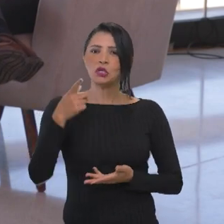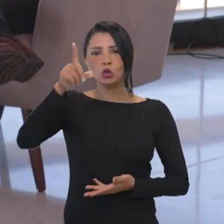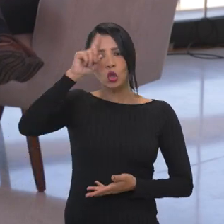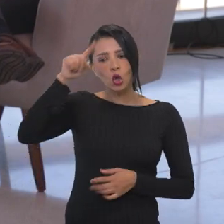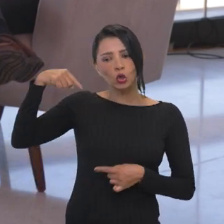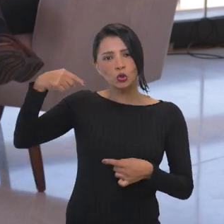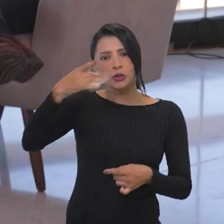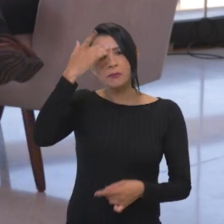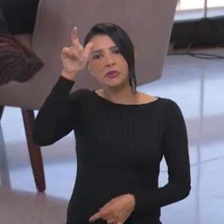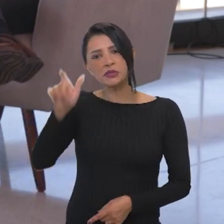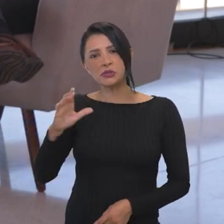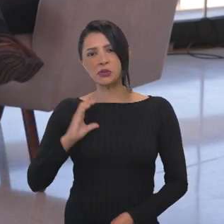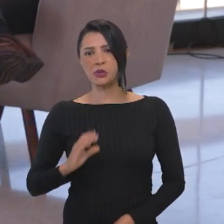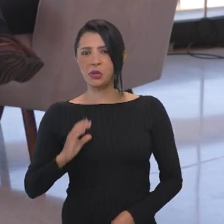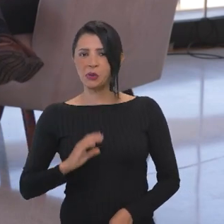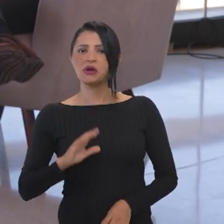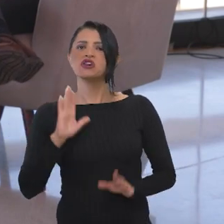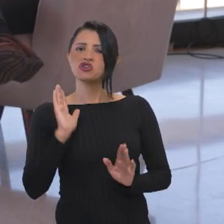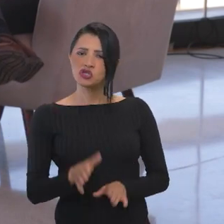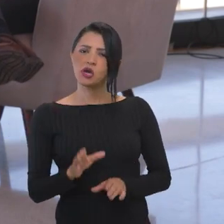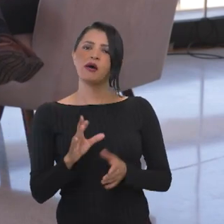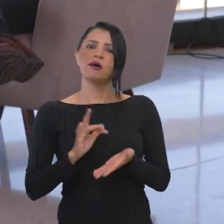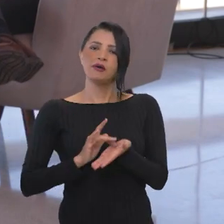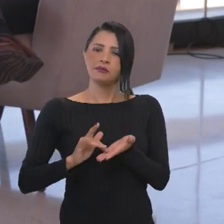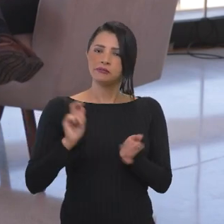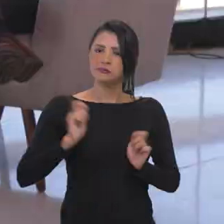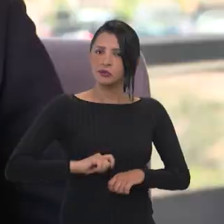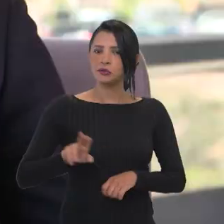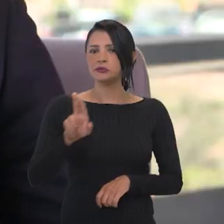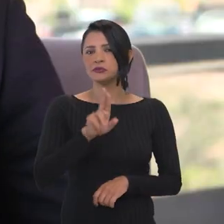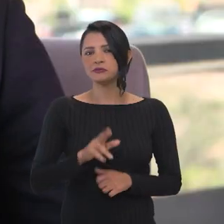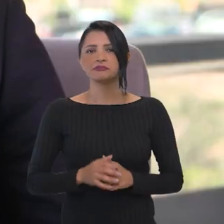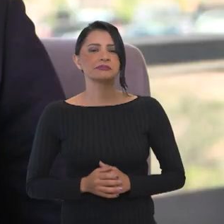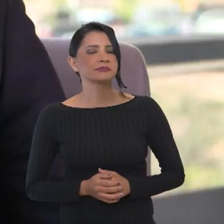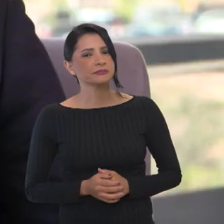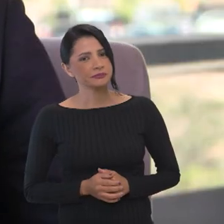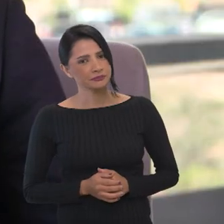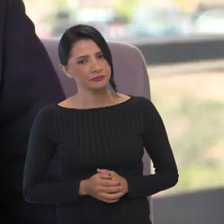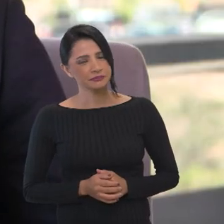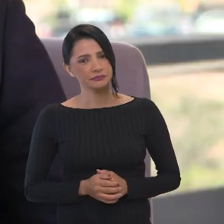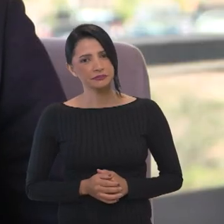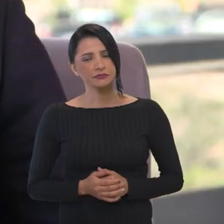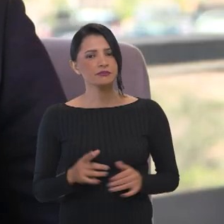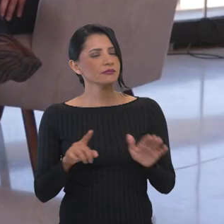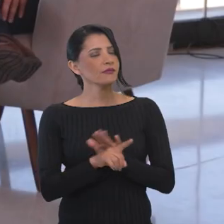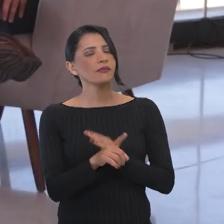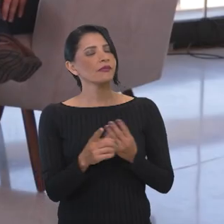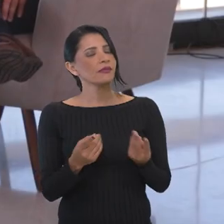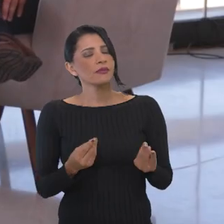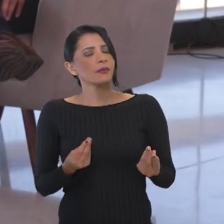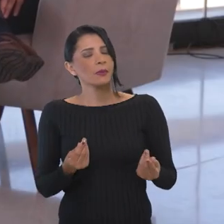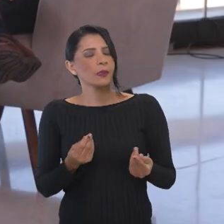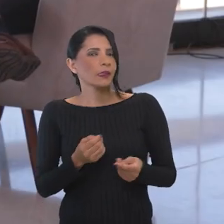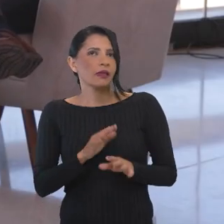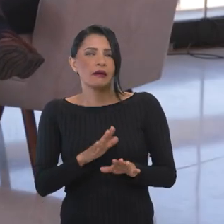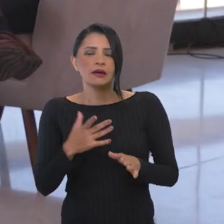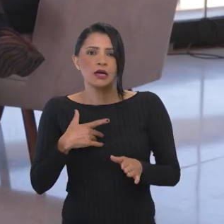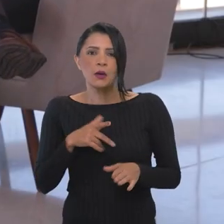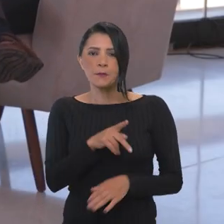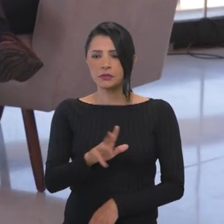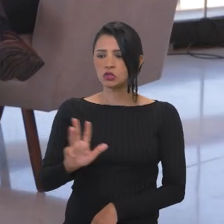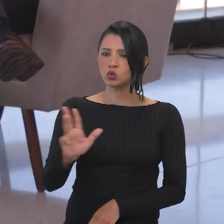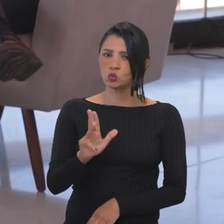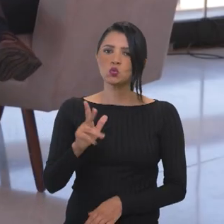do dia a dia do cidadão brasileiro que já estão no formato digital. Bom, o presidente Lula sancionou essa lei que